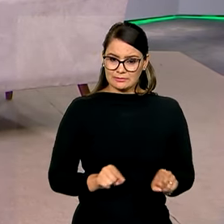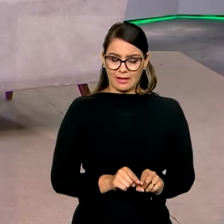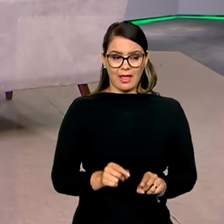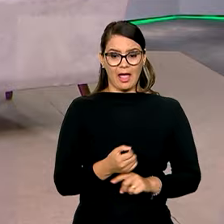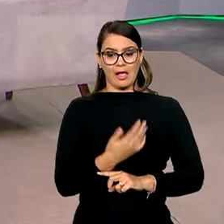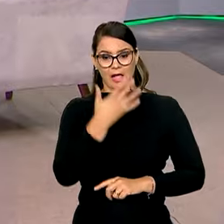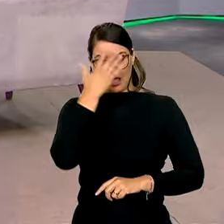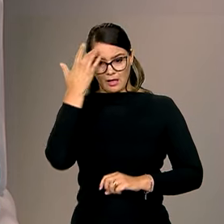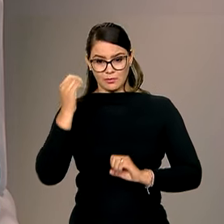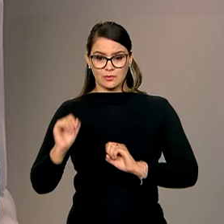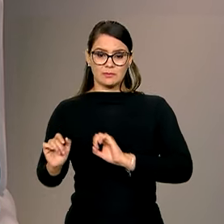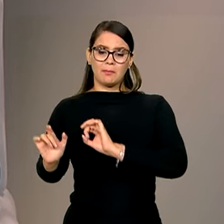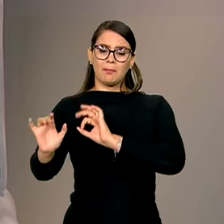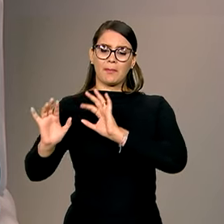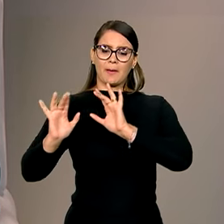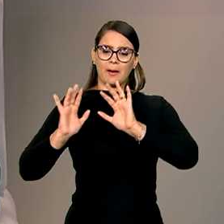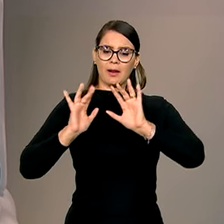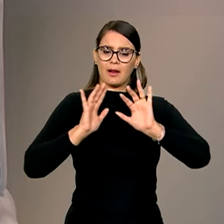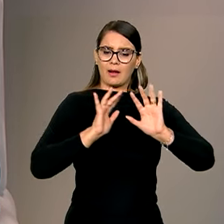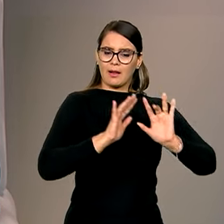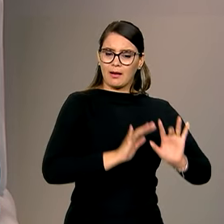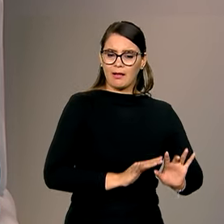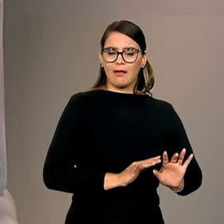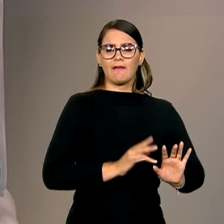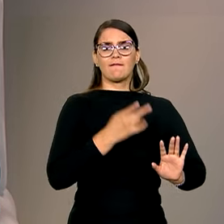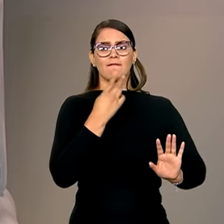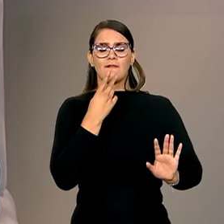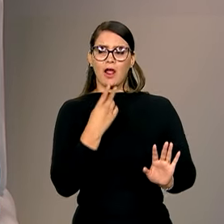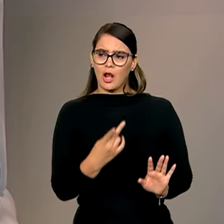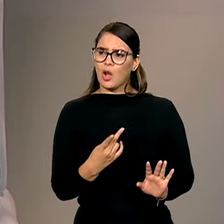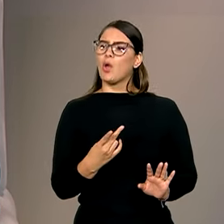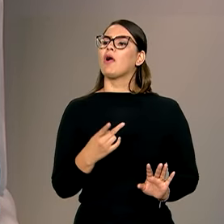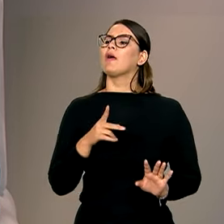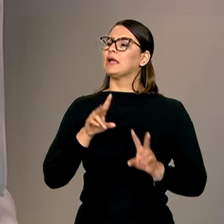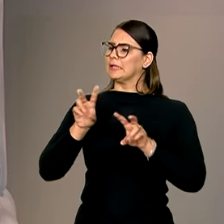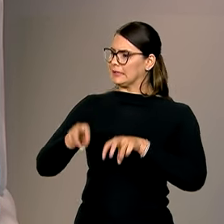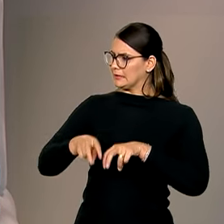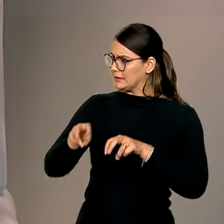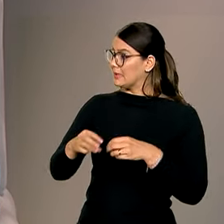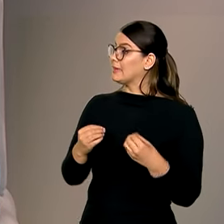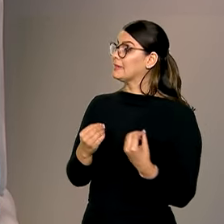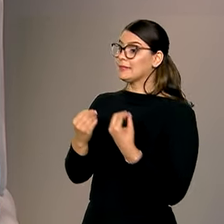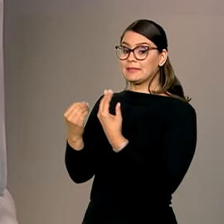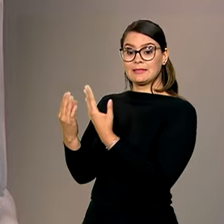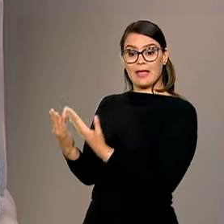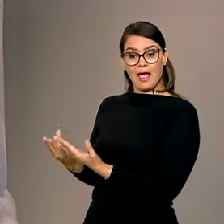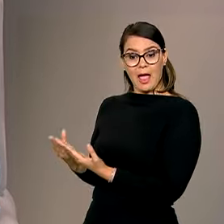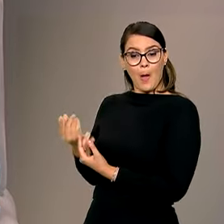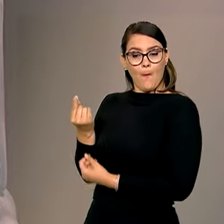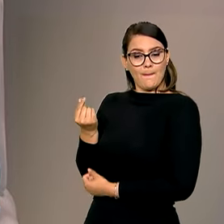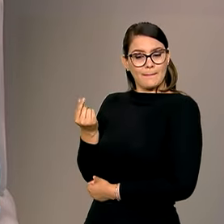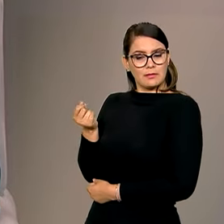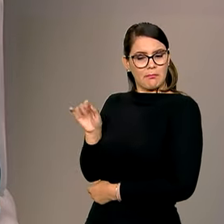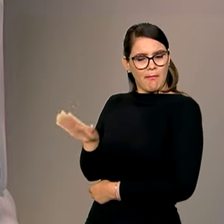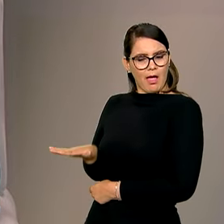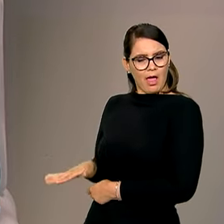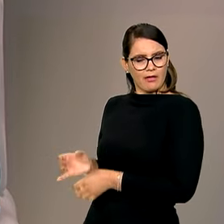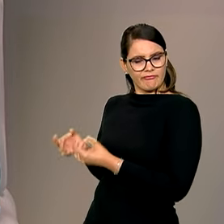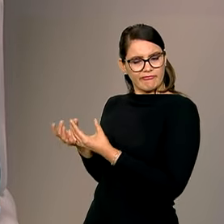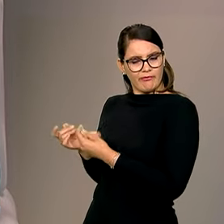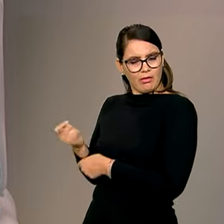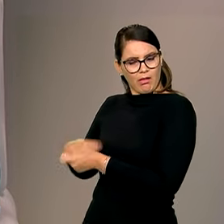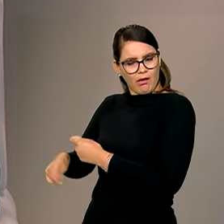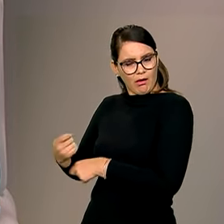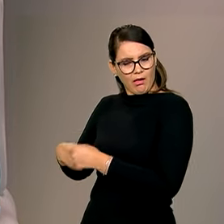foi para lá ouvindo grileiros de terra, oferecendo terra a um preço muito barato, muito